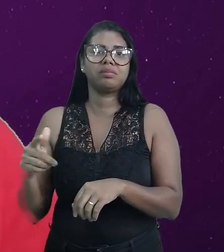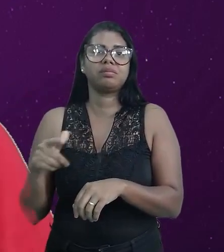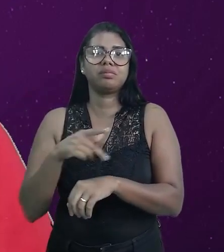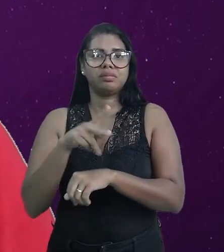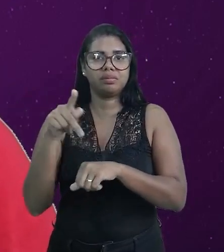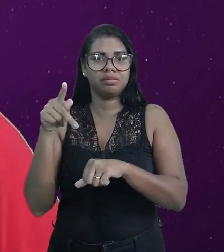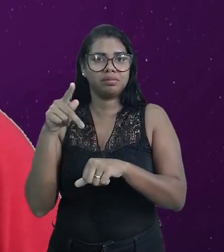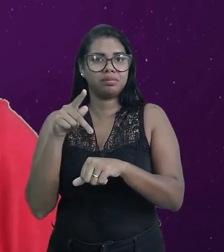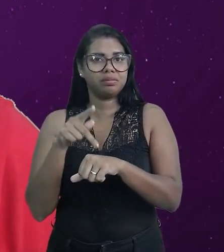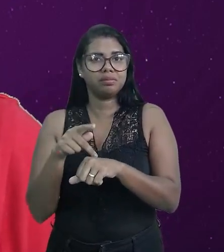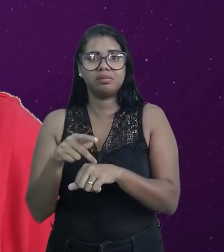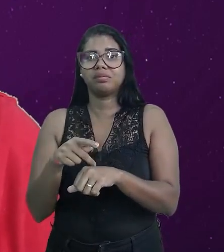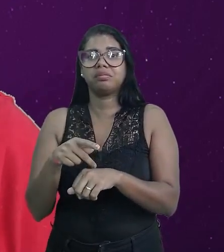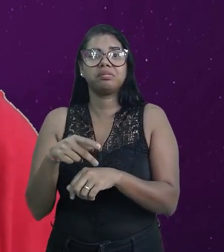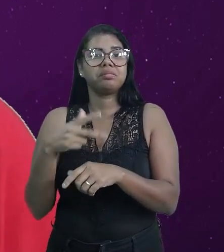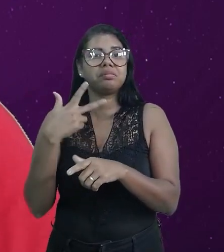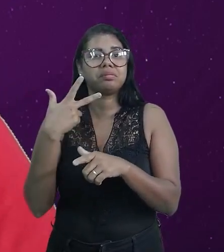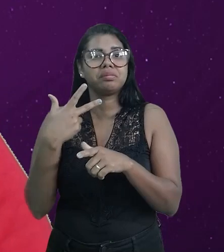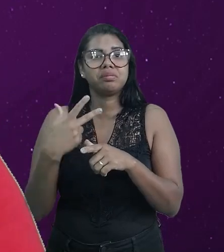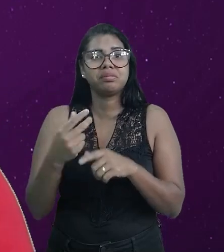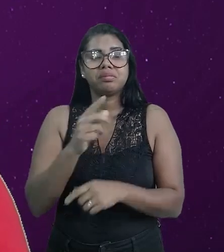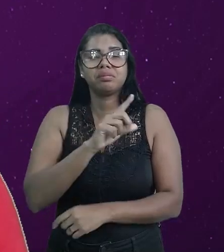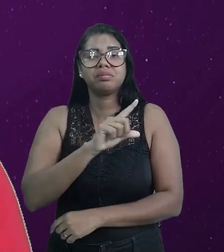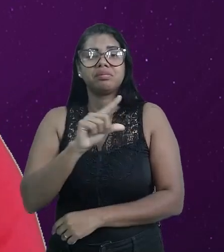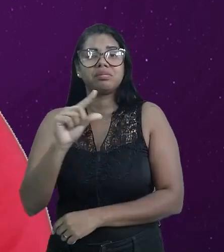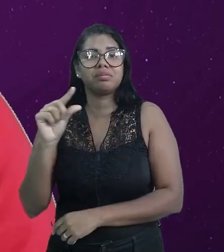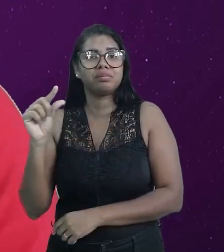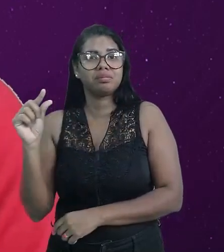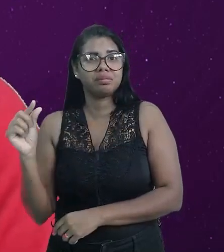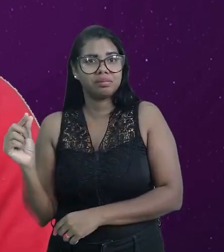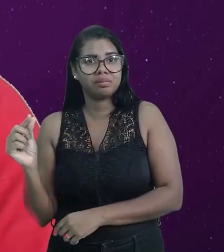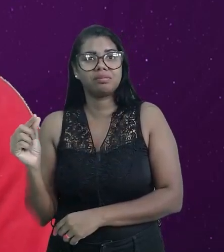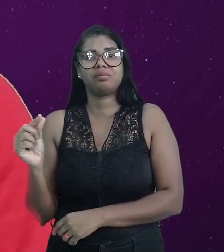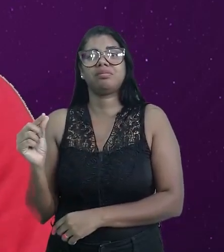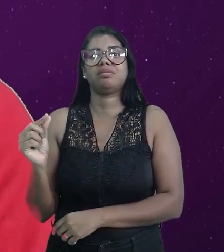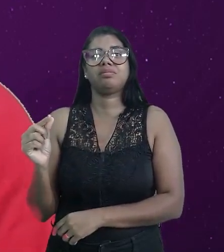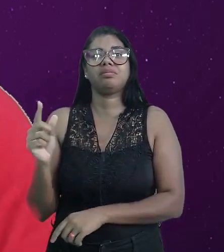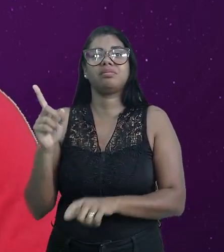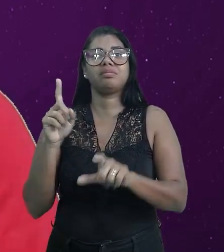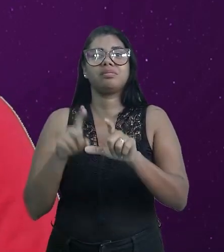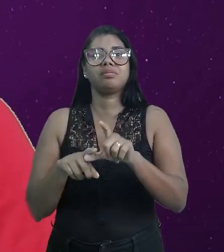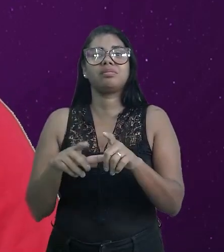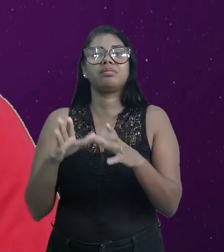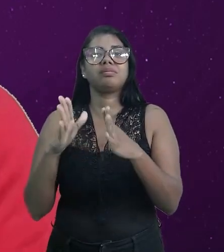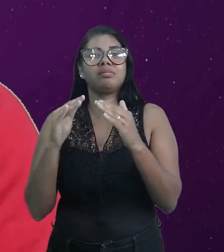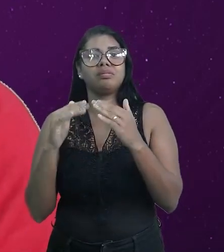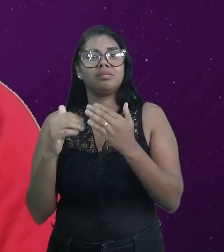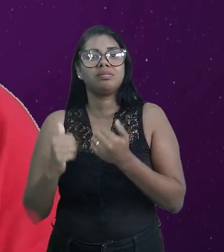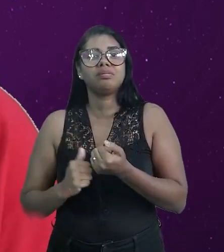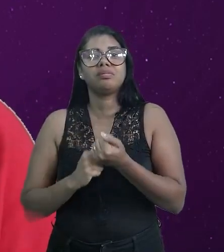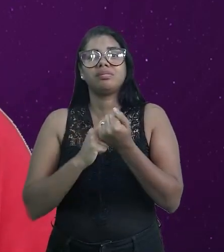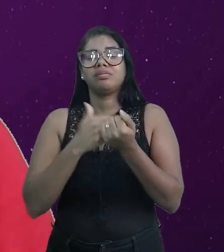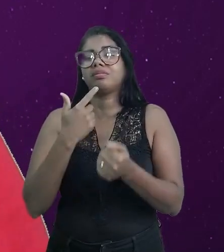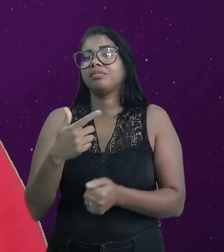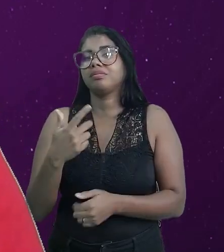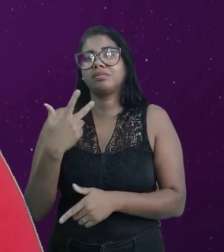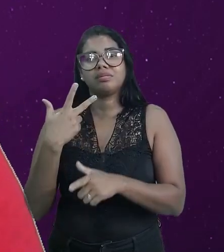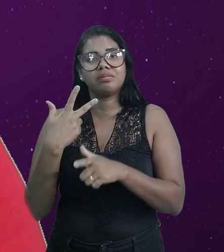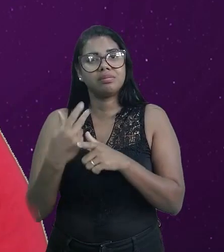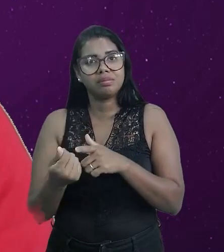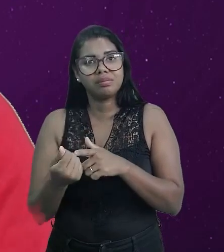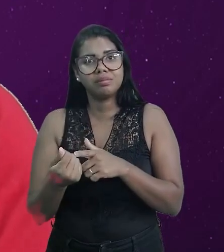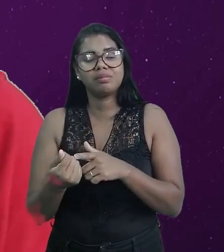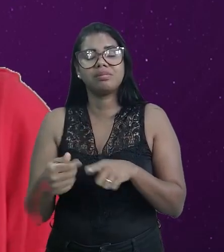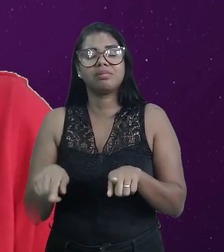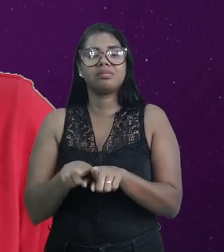aqueles que nem conseguiram sair do seu país, aqueles solicitantes de refúgio, que são pessoas que ainda não estão na condição de